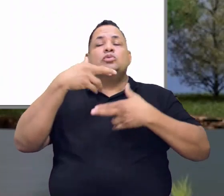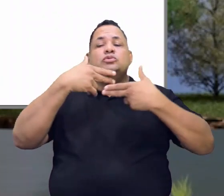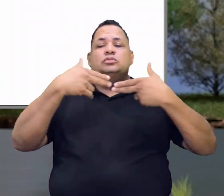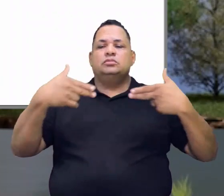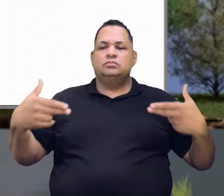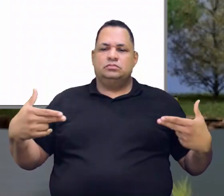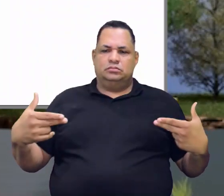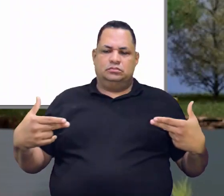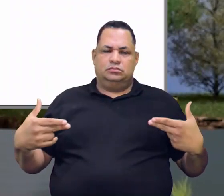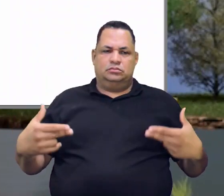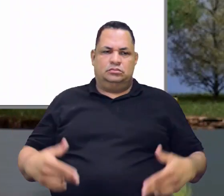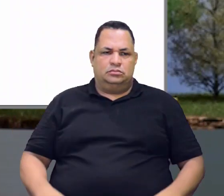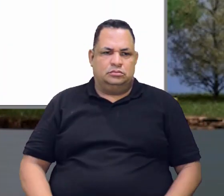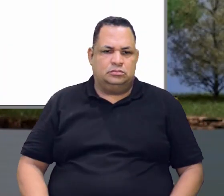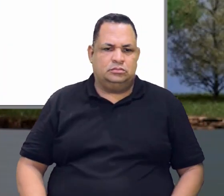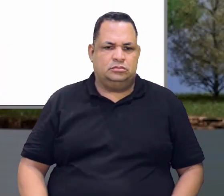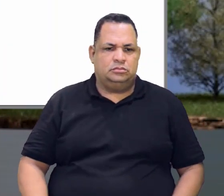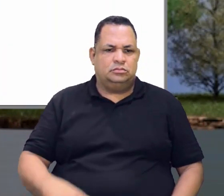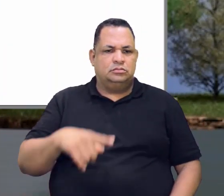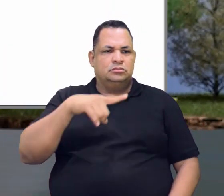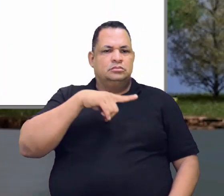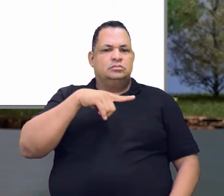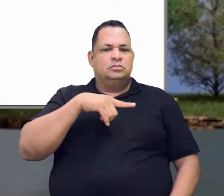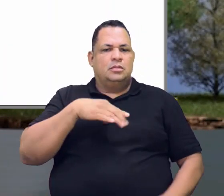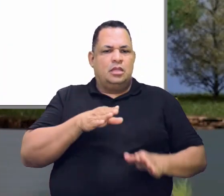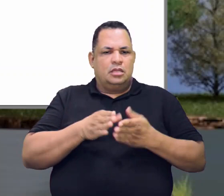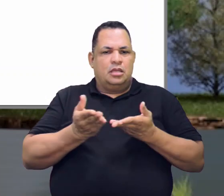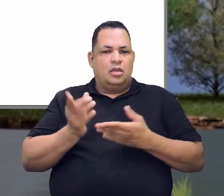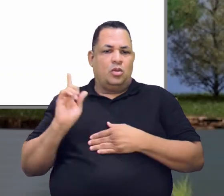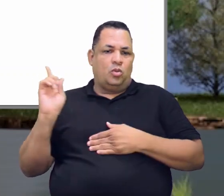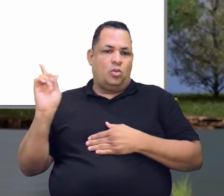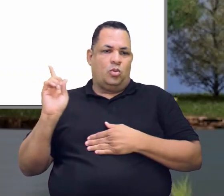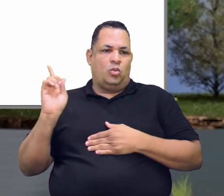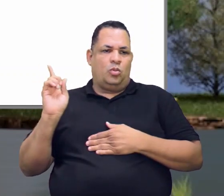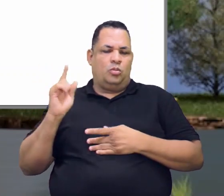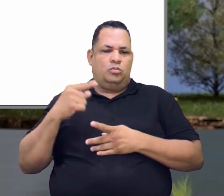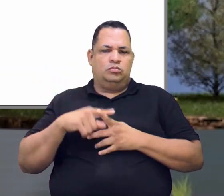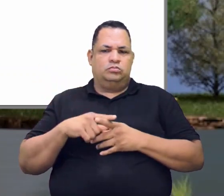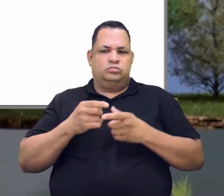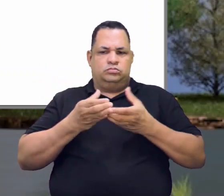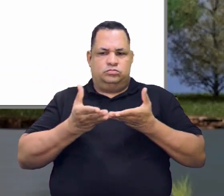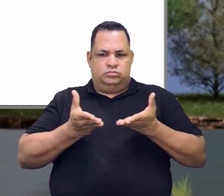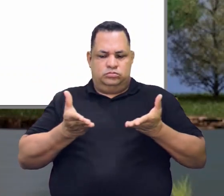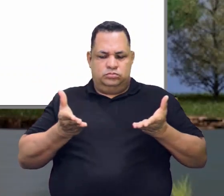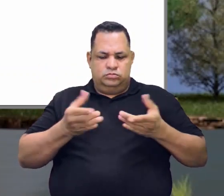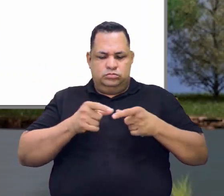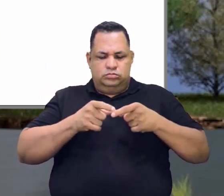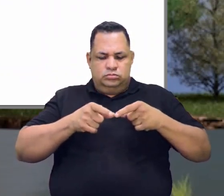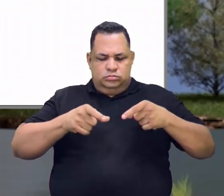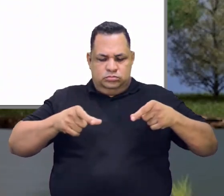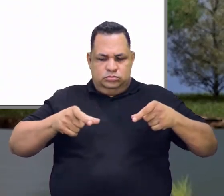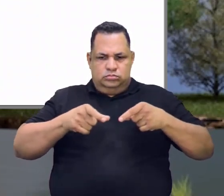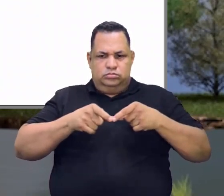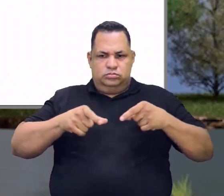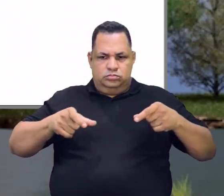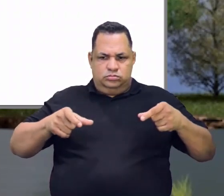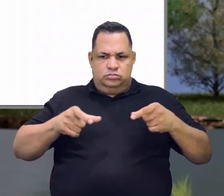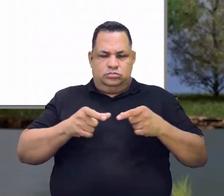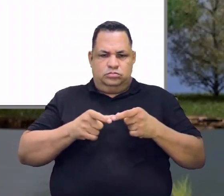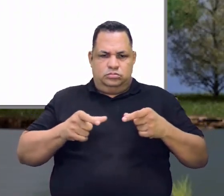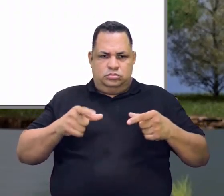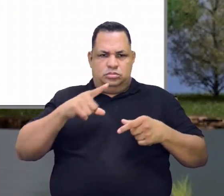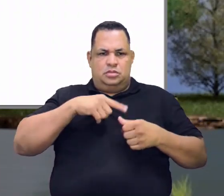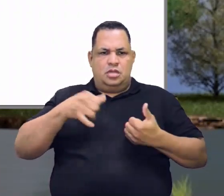Ó, é feito, por exemplo, a lata de conserva. Mas por quê, pessoal? Ela tem química, ela tem